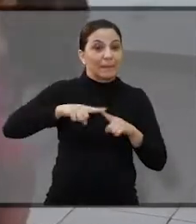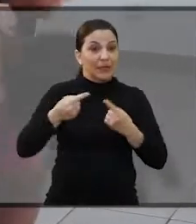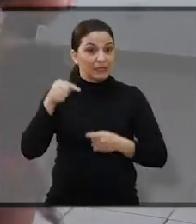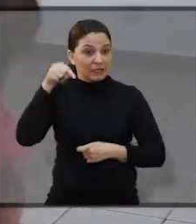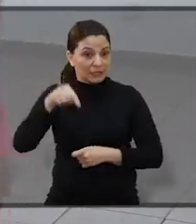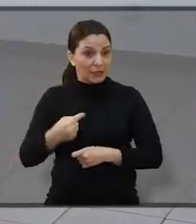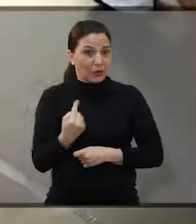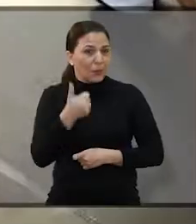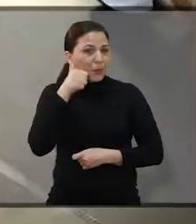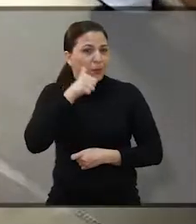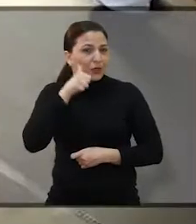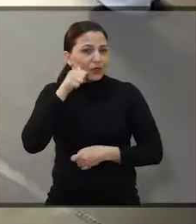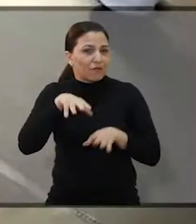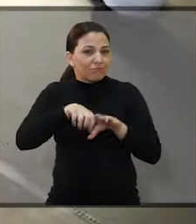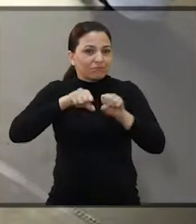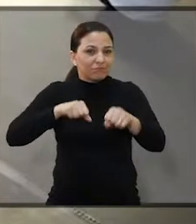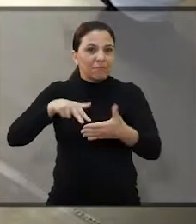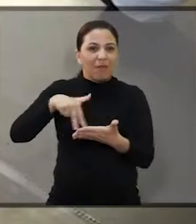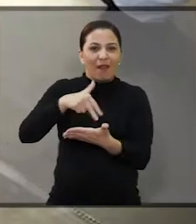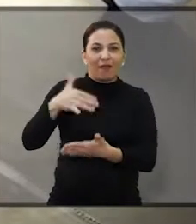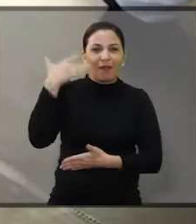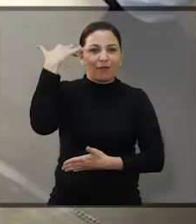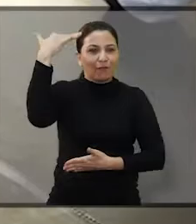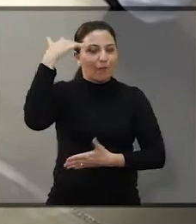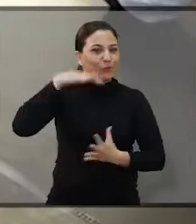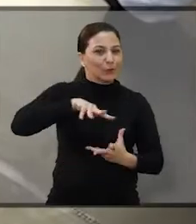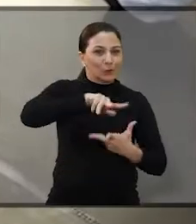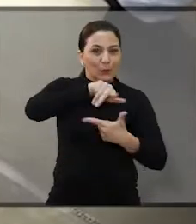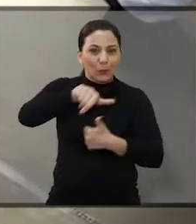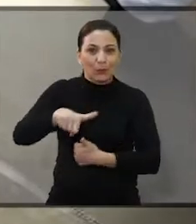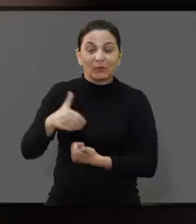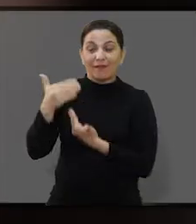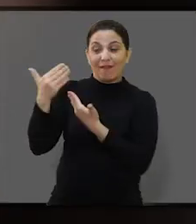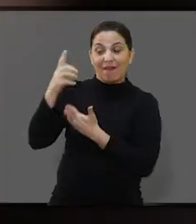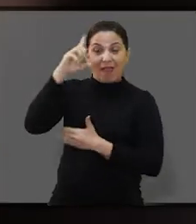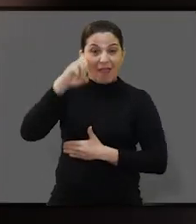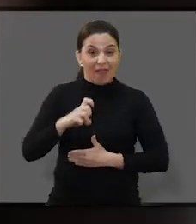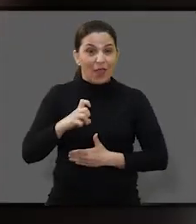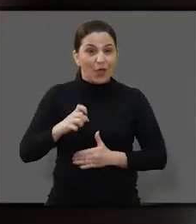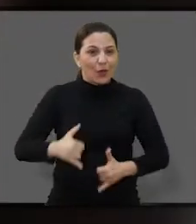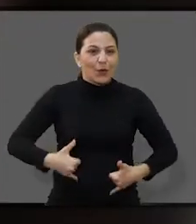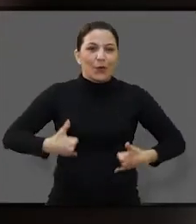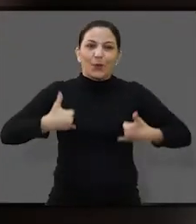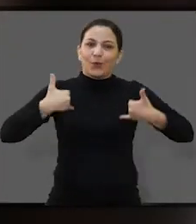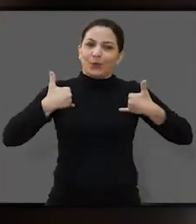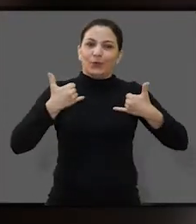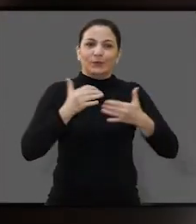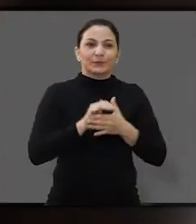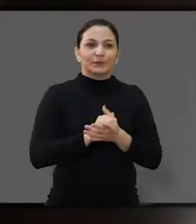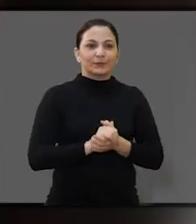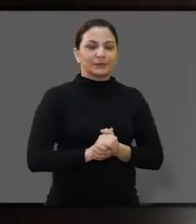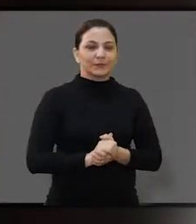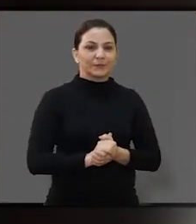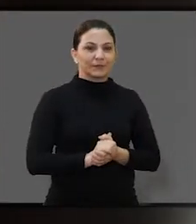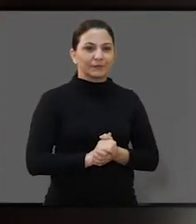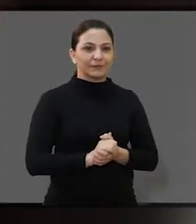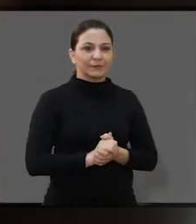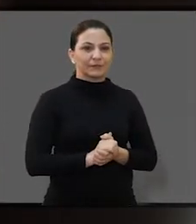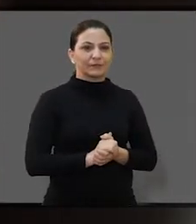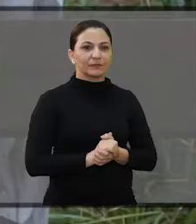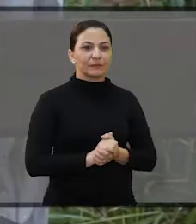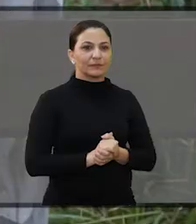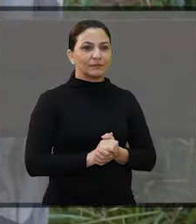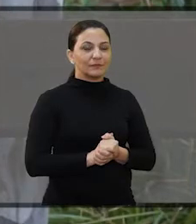Entretanto, daqui saiu uma bailarina de reconhecimento mundial. A Jaqueline, um orgulho da Oficina das Meninas.